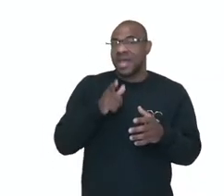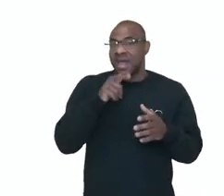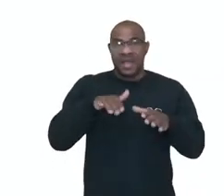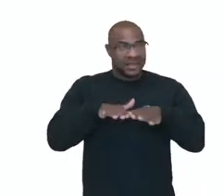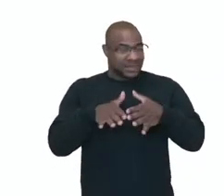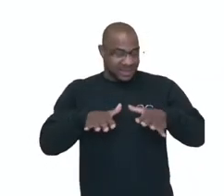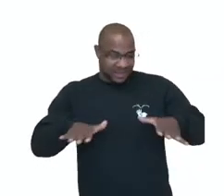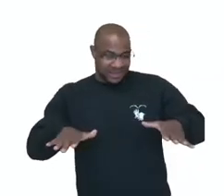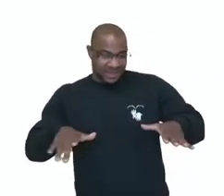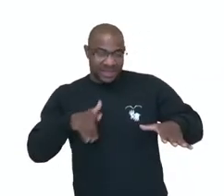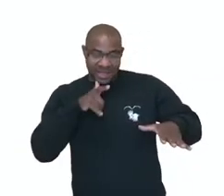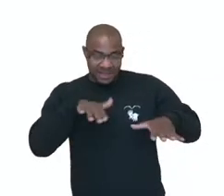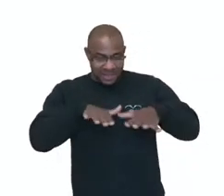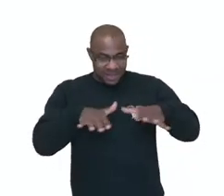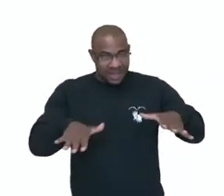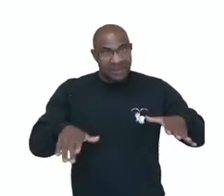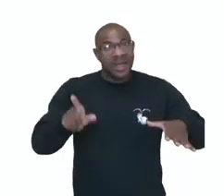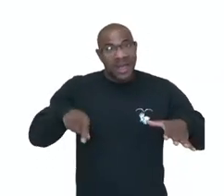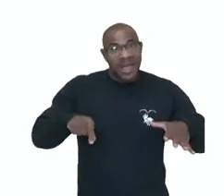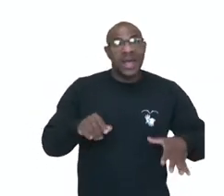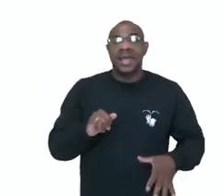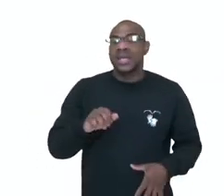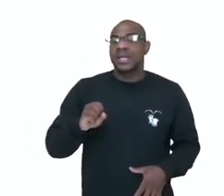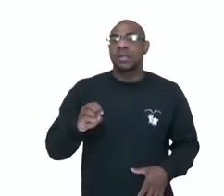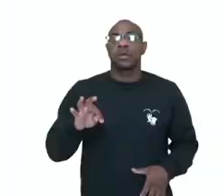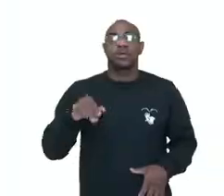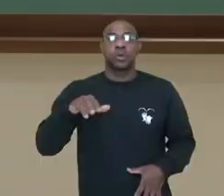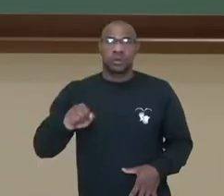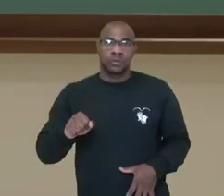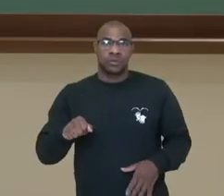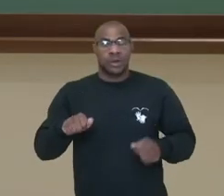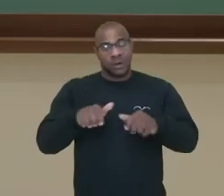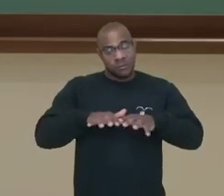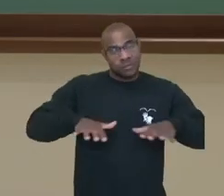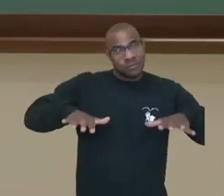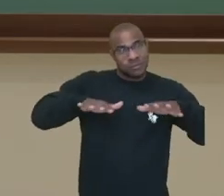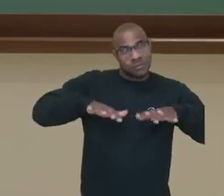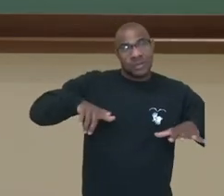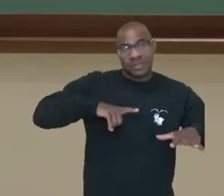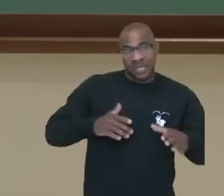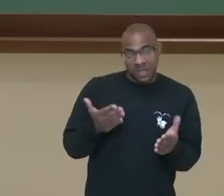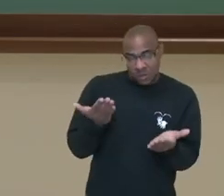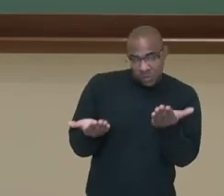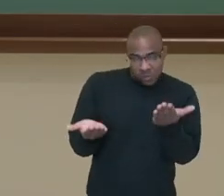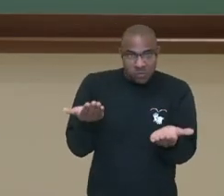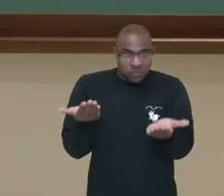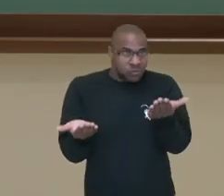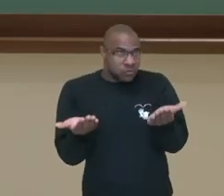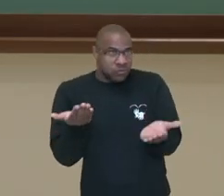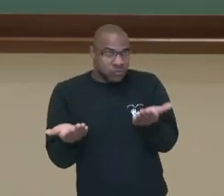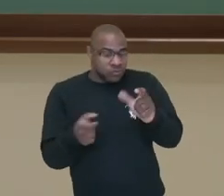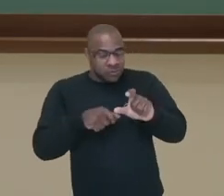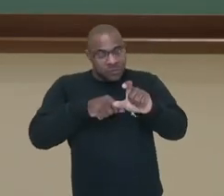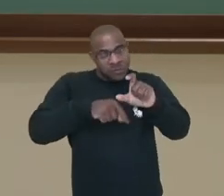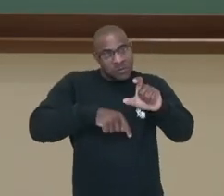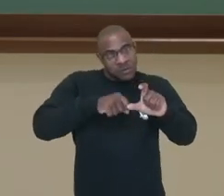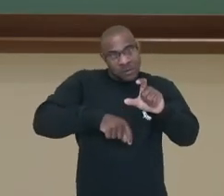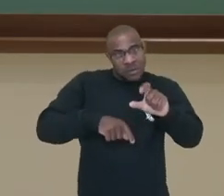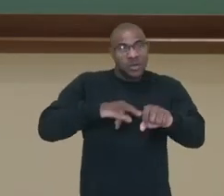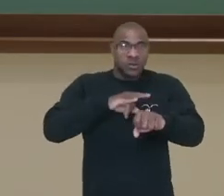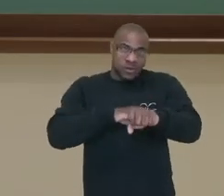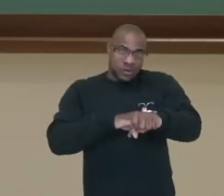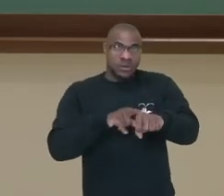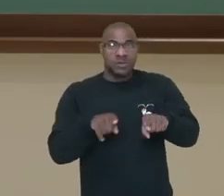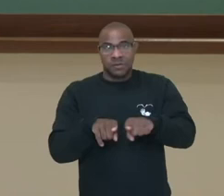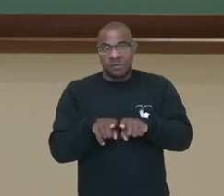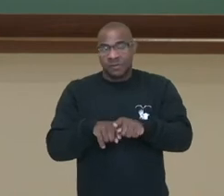eles são praticamente isotônicos em relação ao meio ambiente. Então há um equilíbrio ali entre a excreção e o líquido no